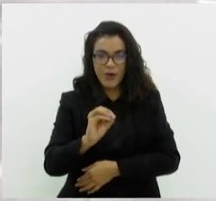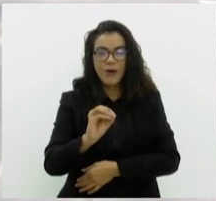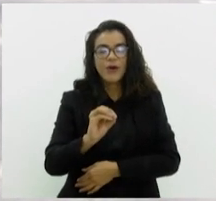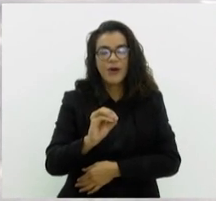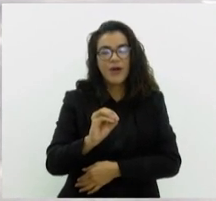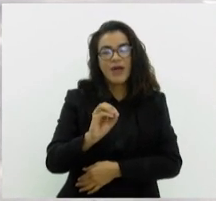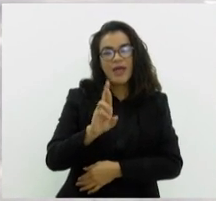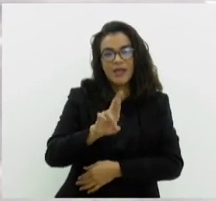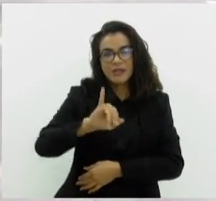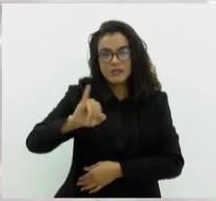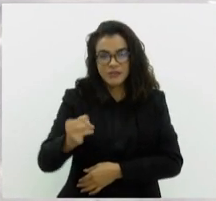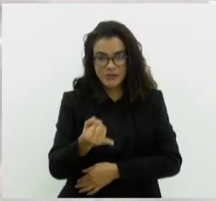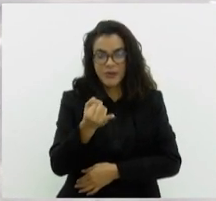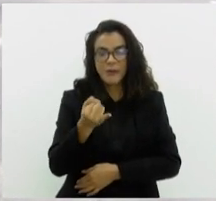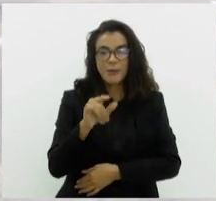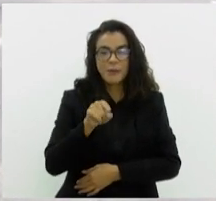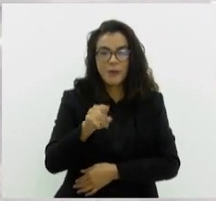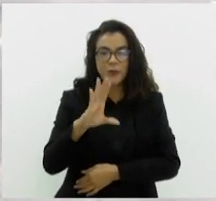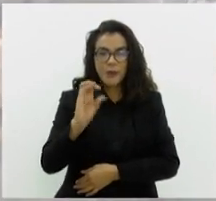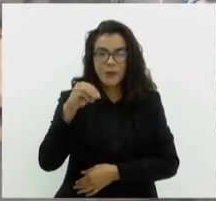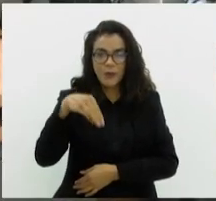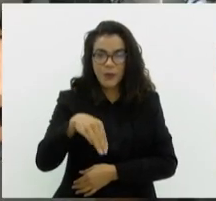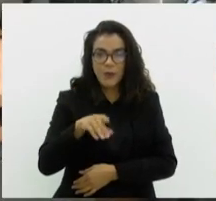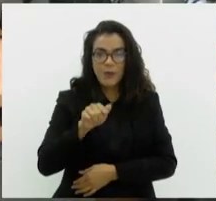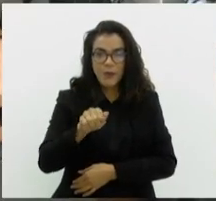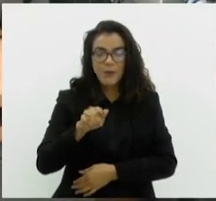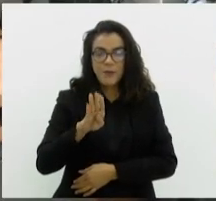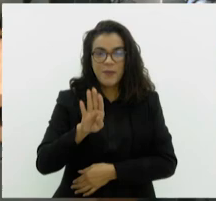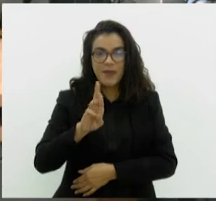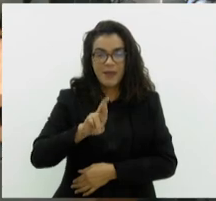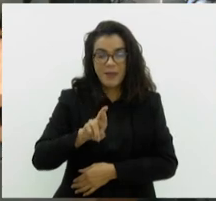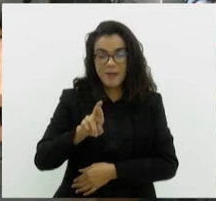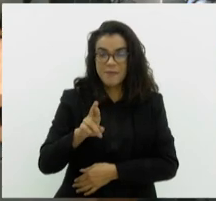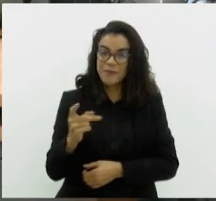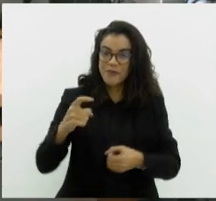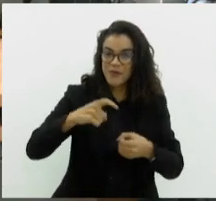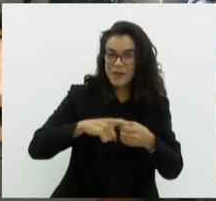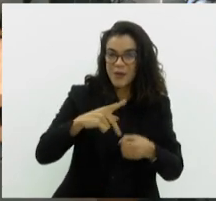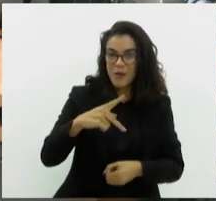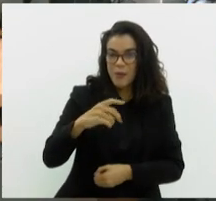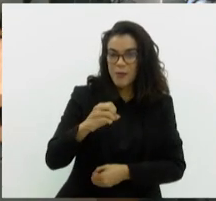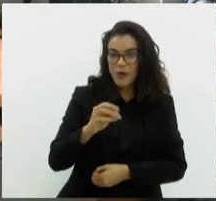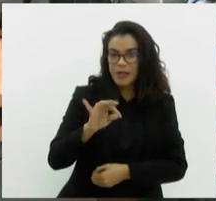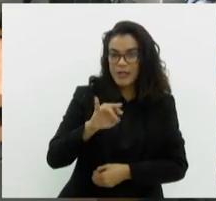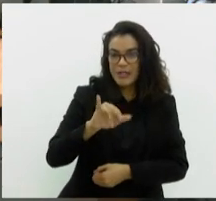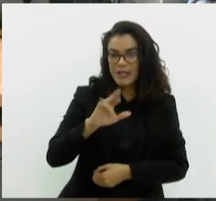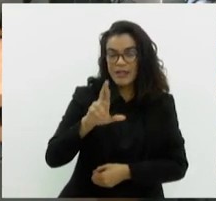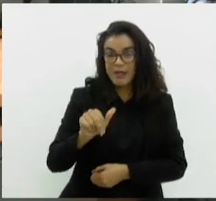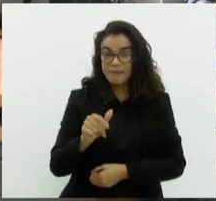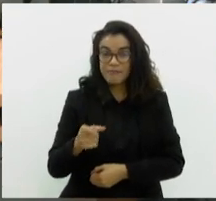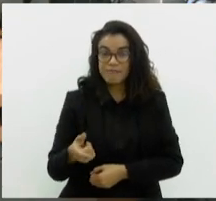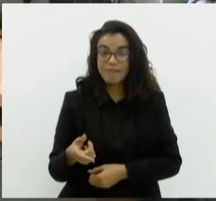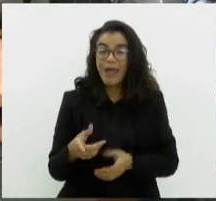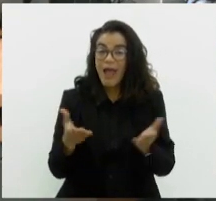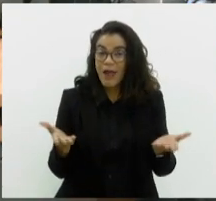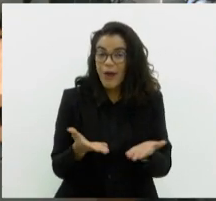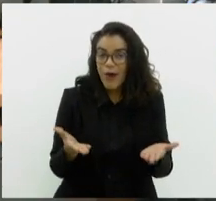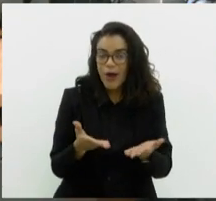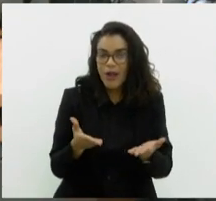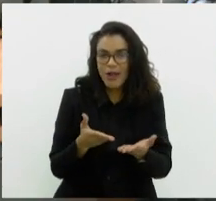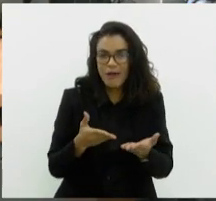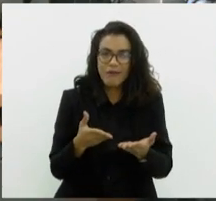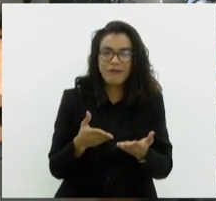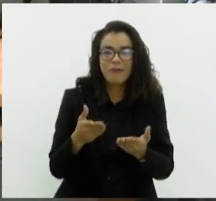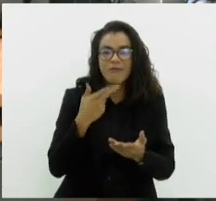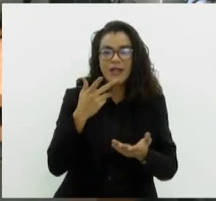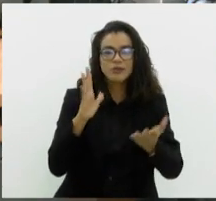.br. Voltamos com você no estúdio, Potira. Obrigada, Paulo Vitor, de novo. E antes da gente encerrar a edição de hoje, vamos dar aquele giro